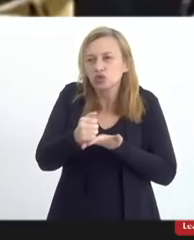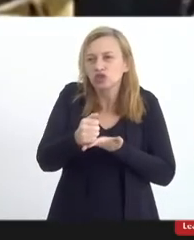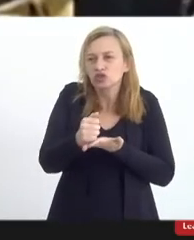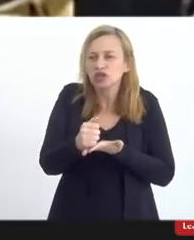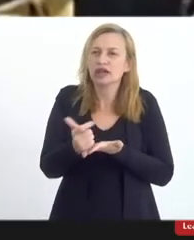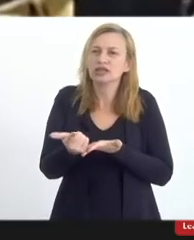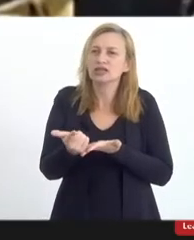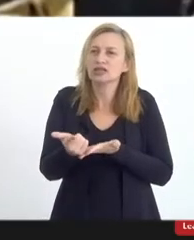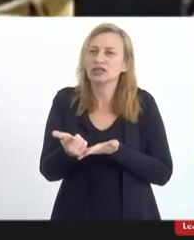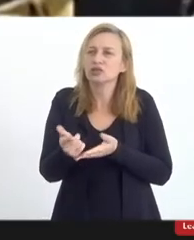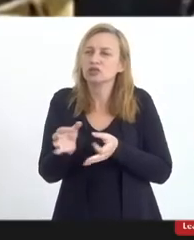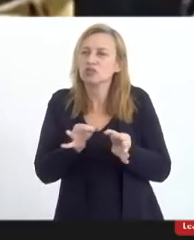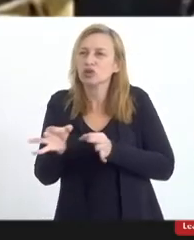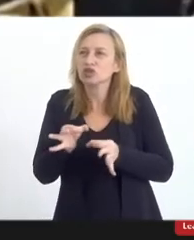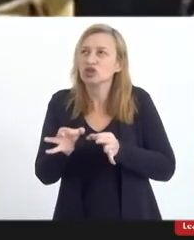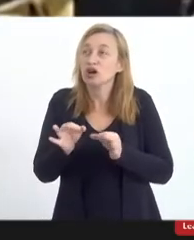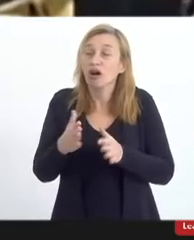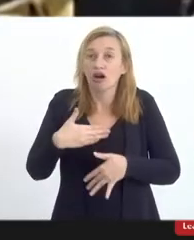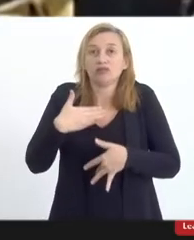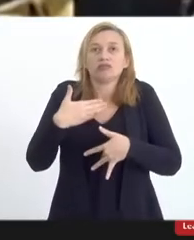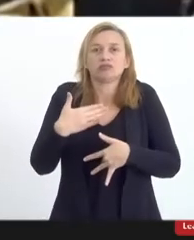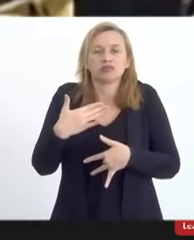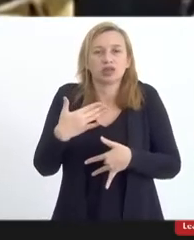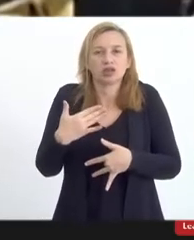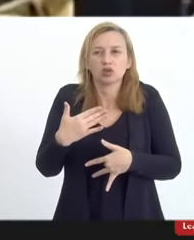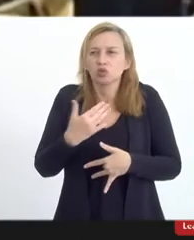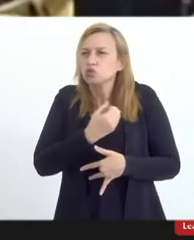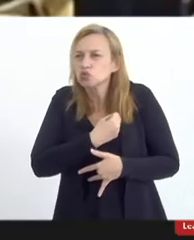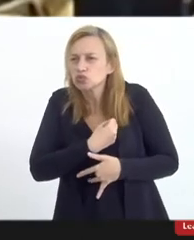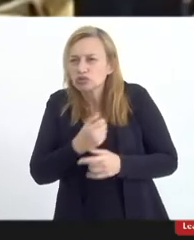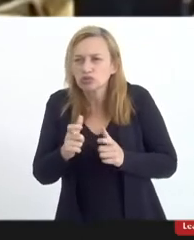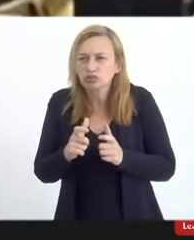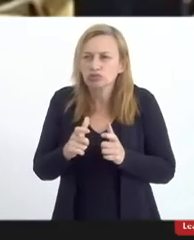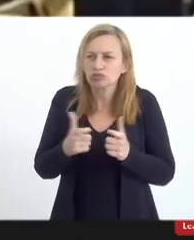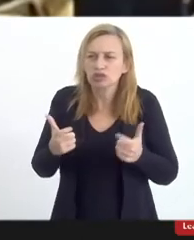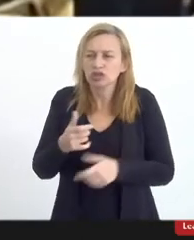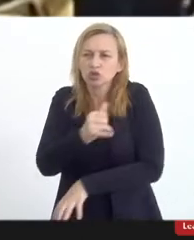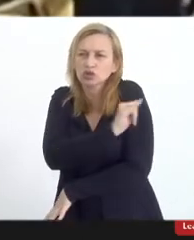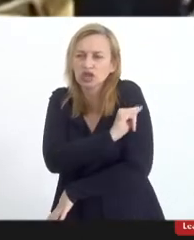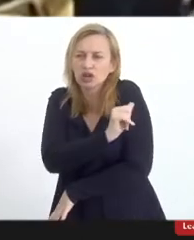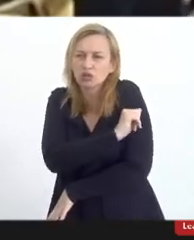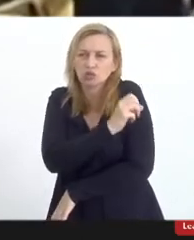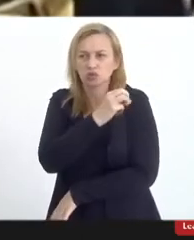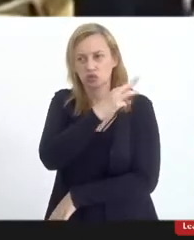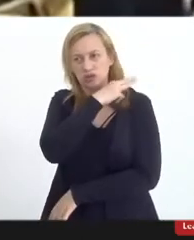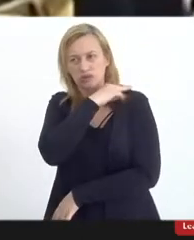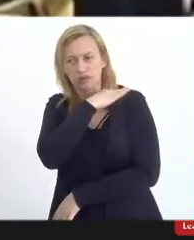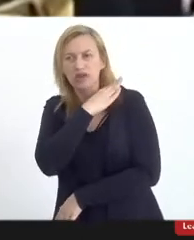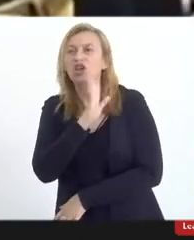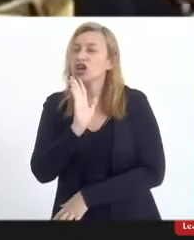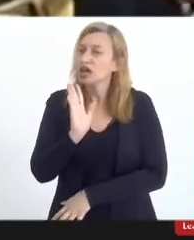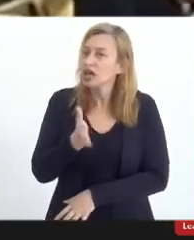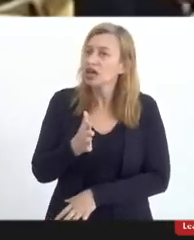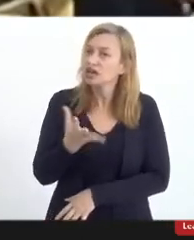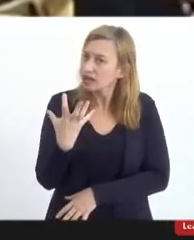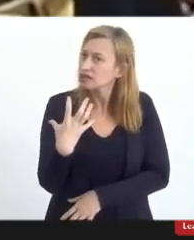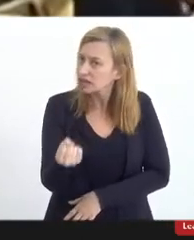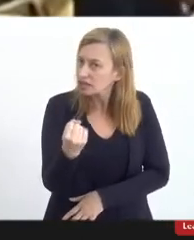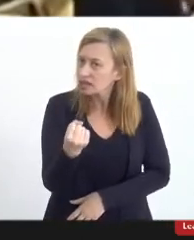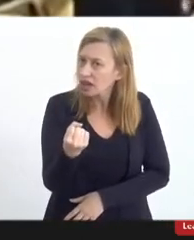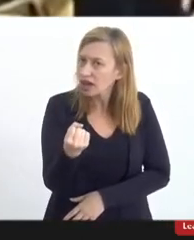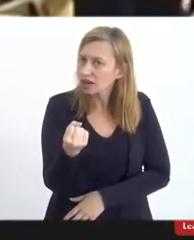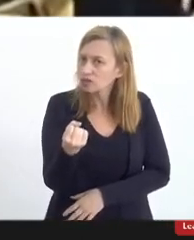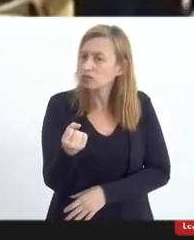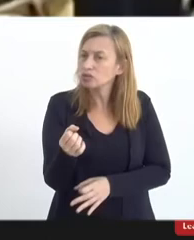projeto, qual foi a minha surpresa? Que a maioria dos alunos do ensino médio, eles aderiram a